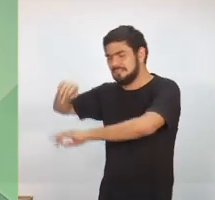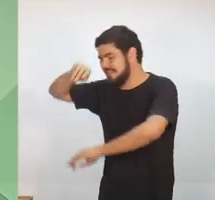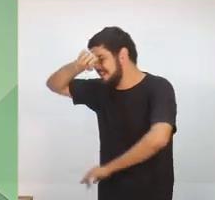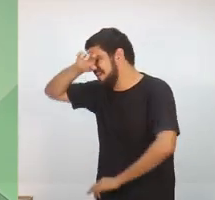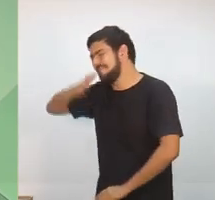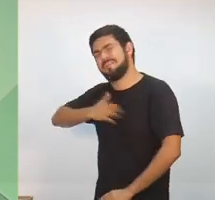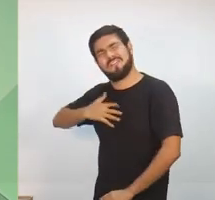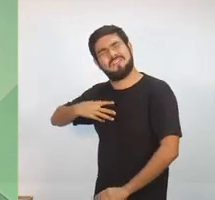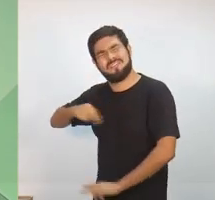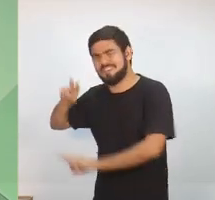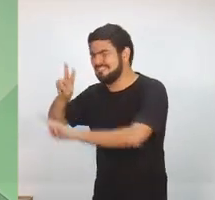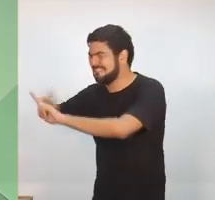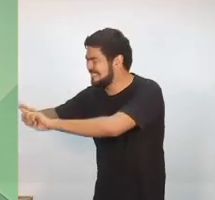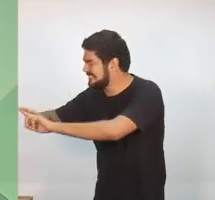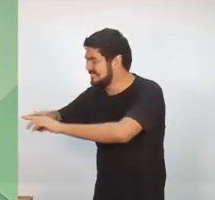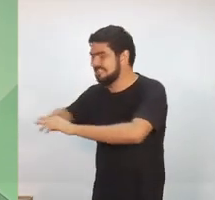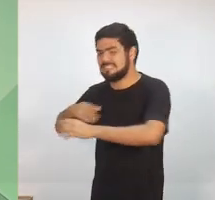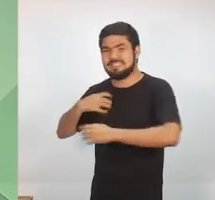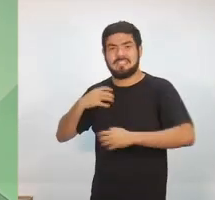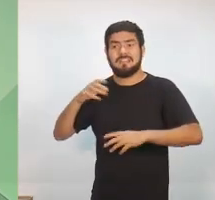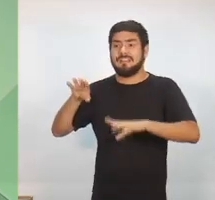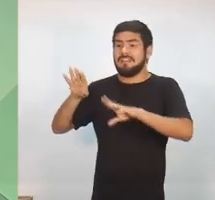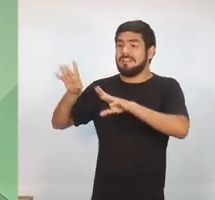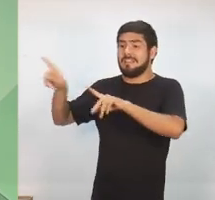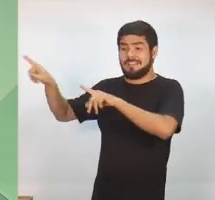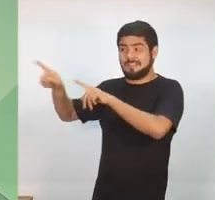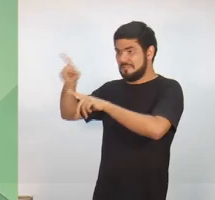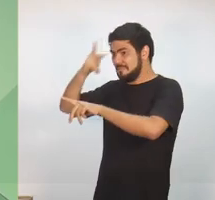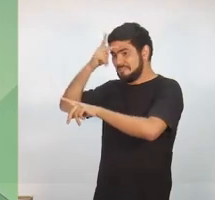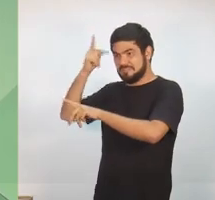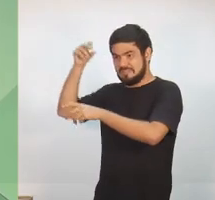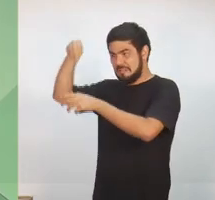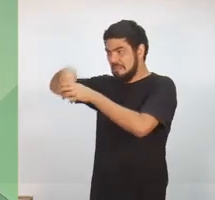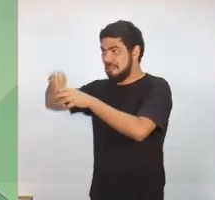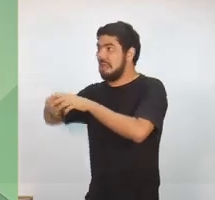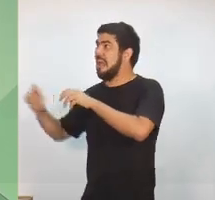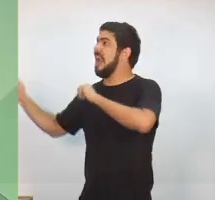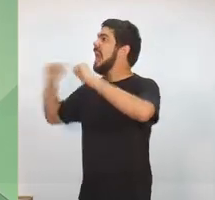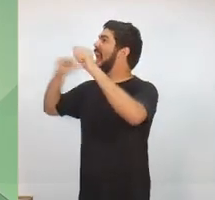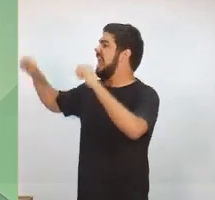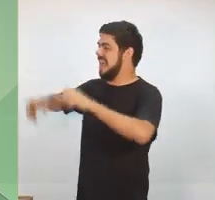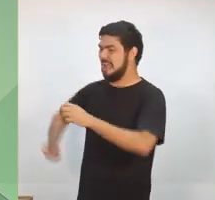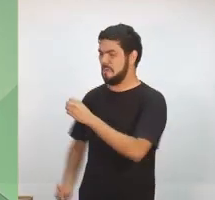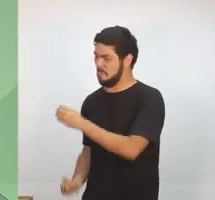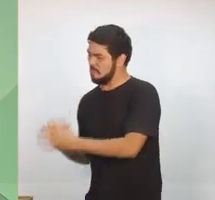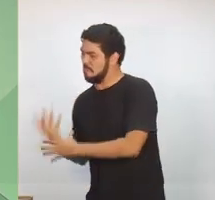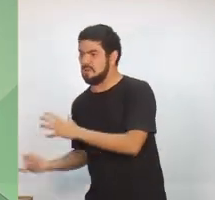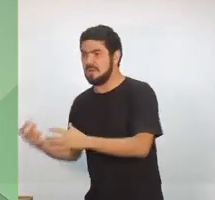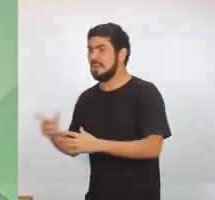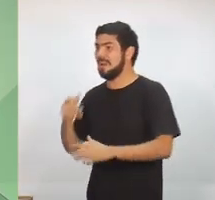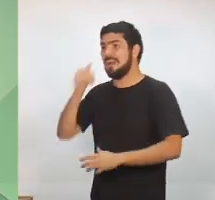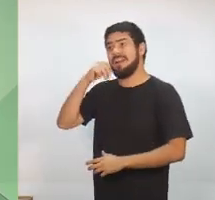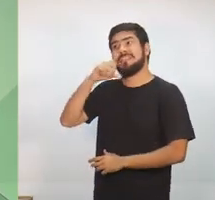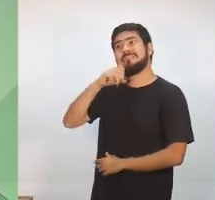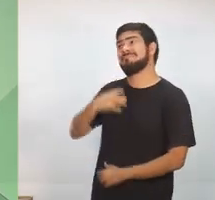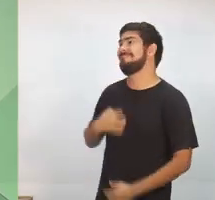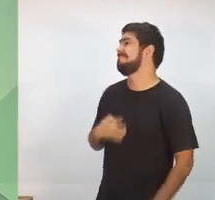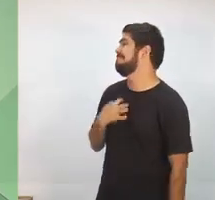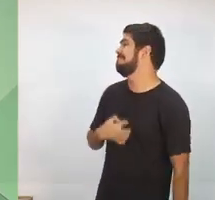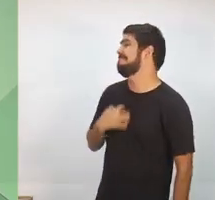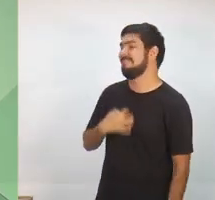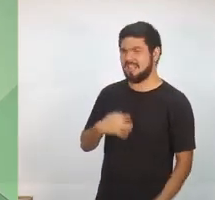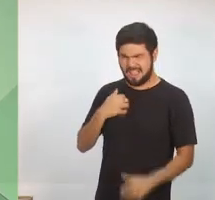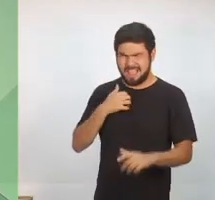que mexe com o emocional de qualquer um. Nenhuma mãe sonha que o seu filho seja marginal.